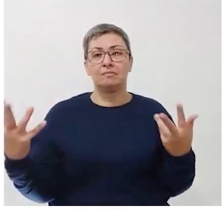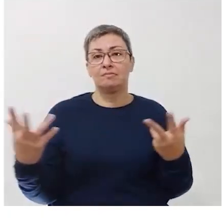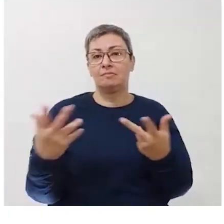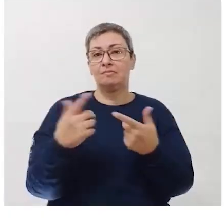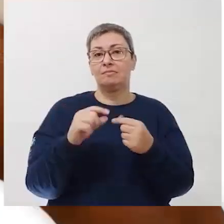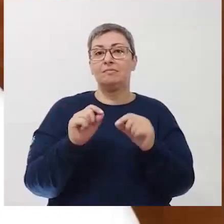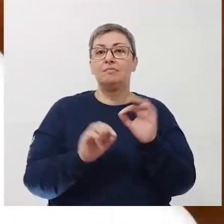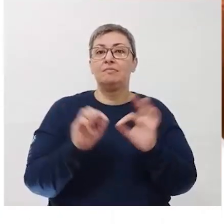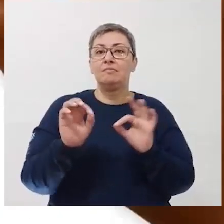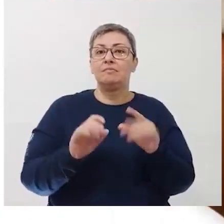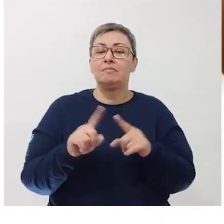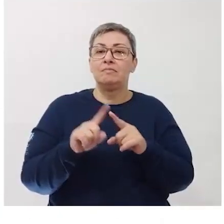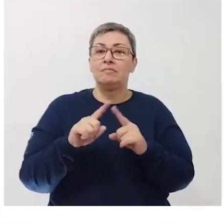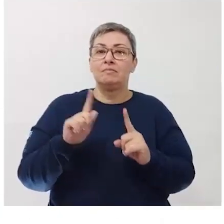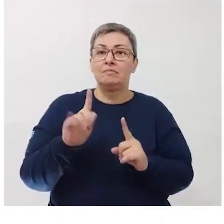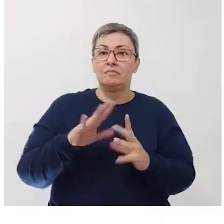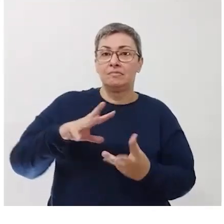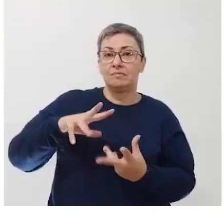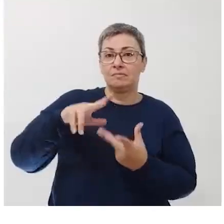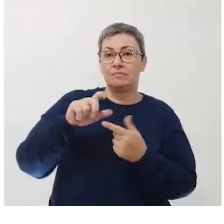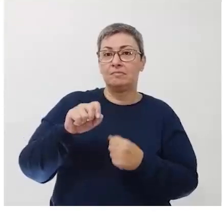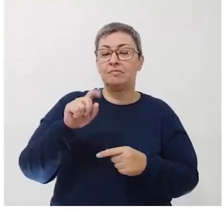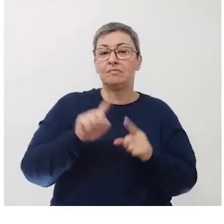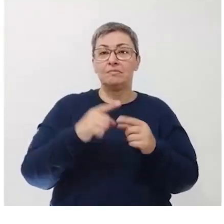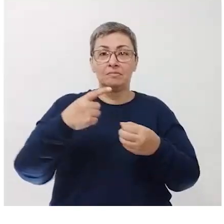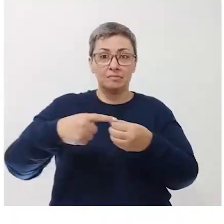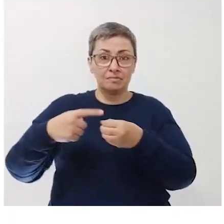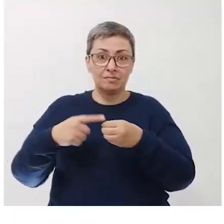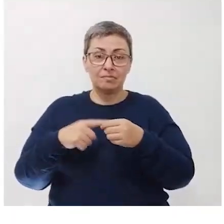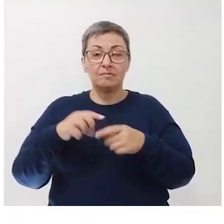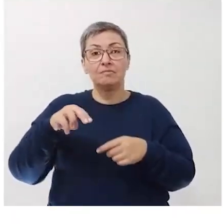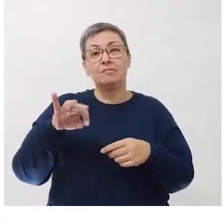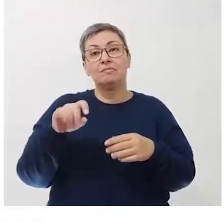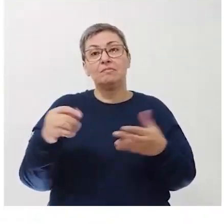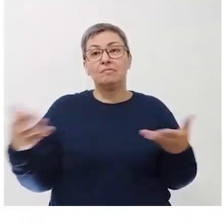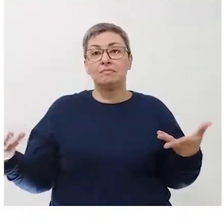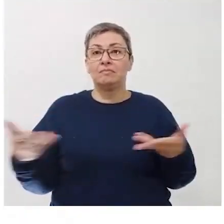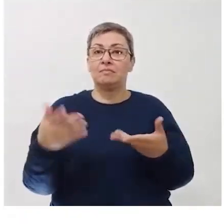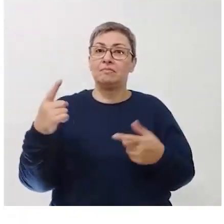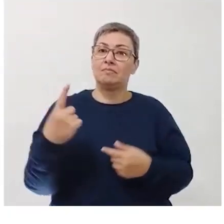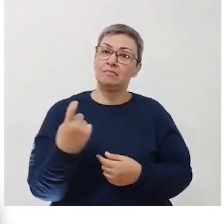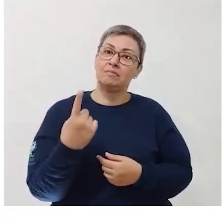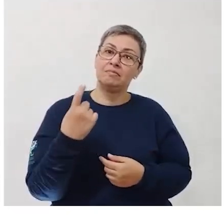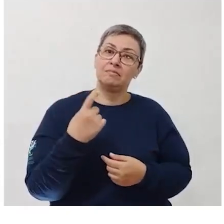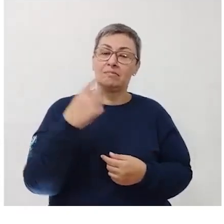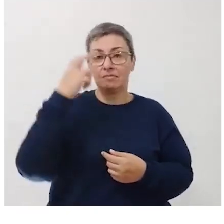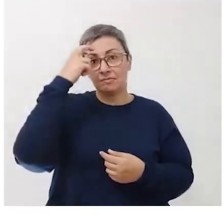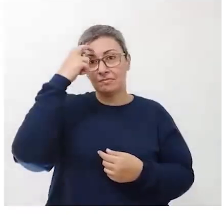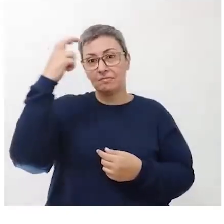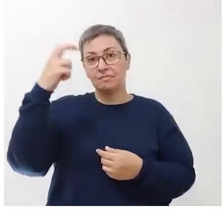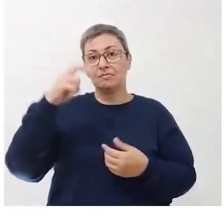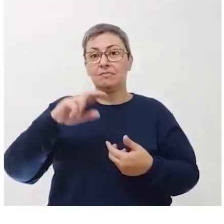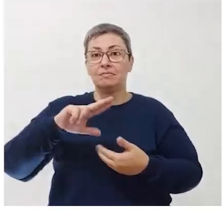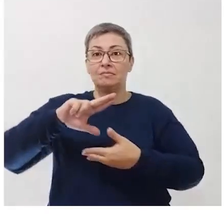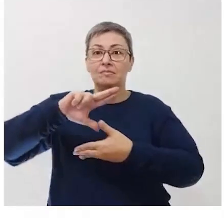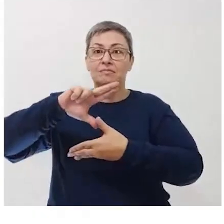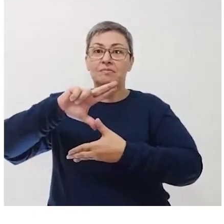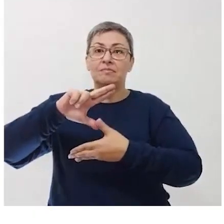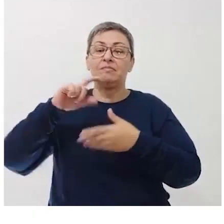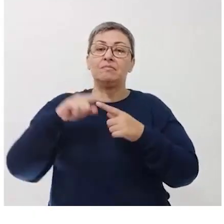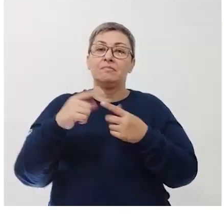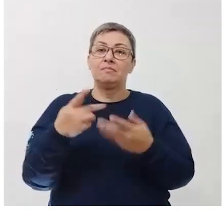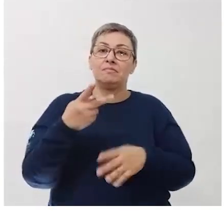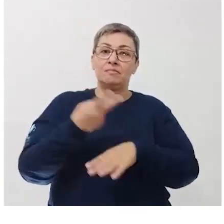um clássico sobre o subdesenvolvimento e a geografia urbana. Milton Santos é, até hoje, o único intelectual da América